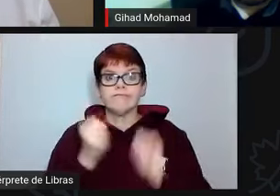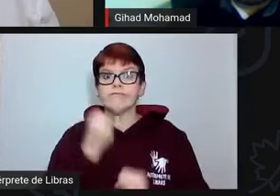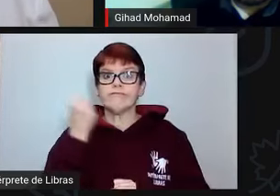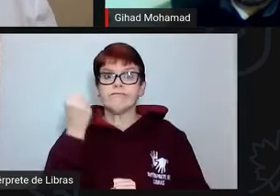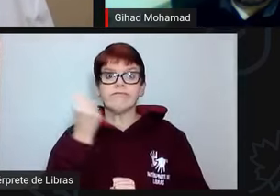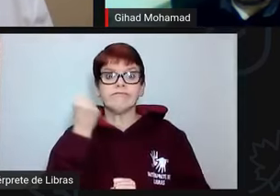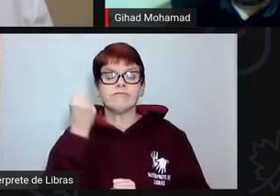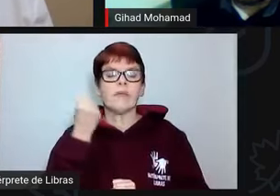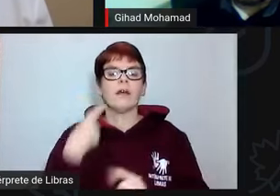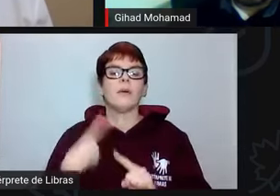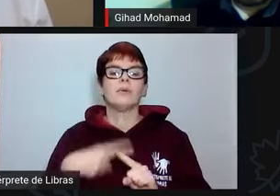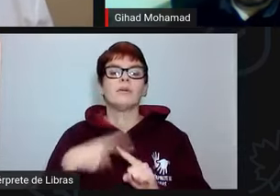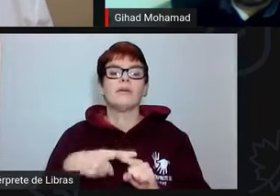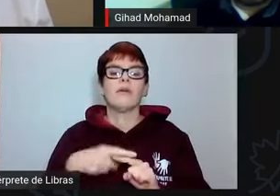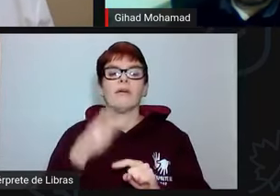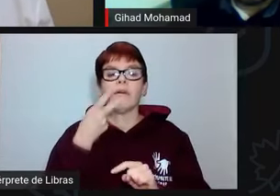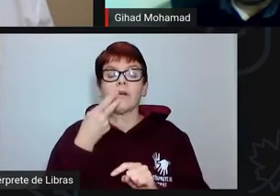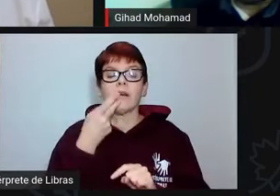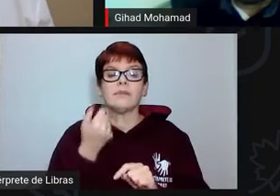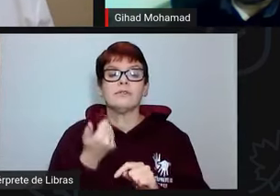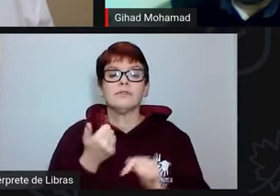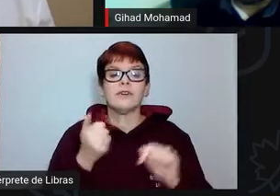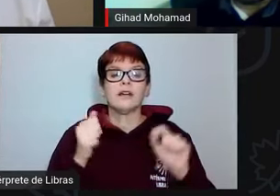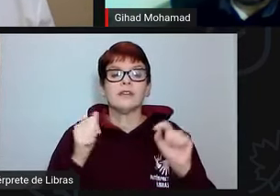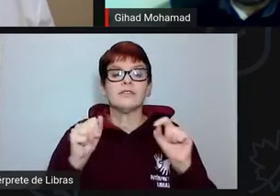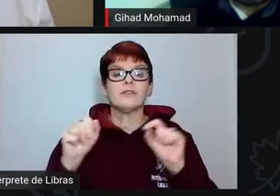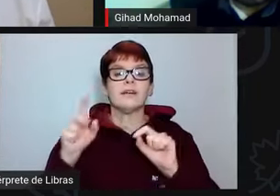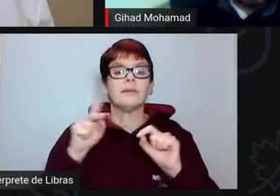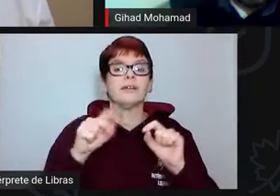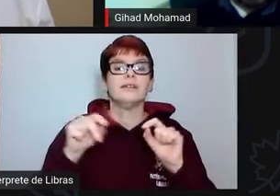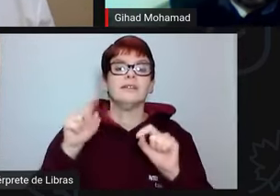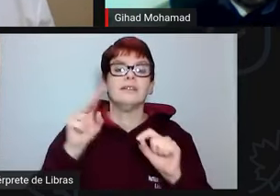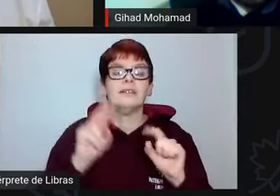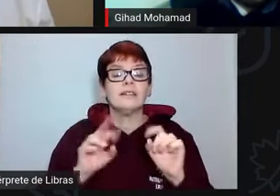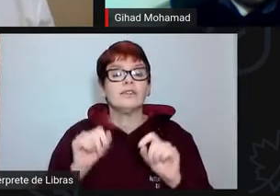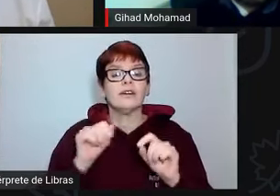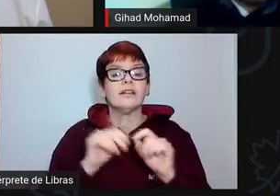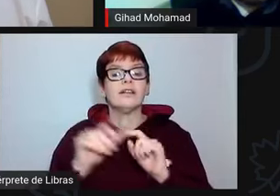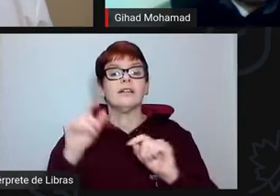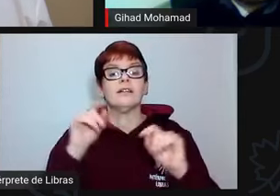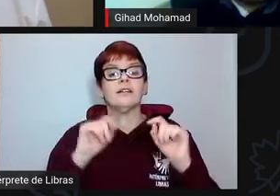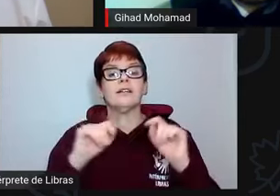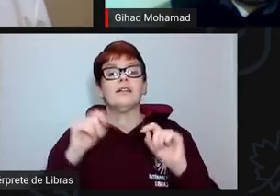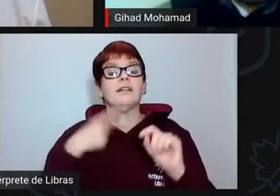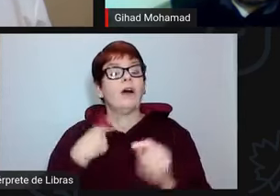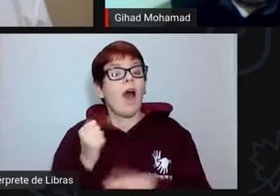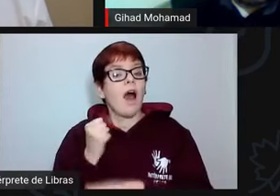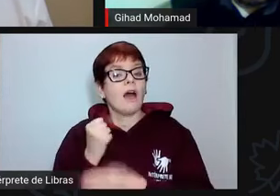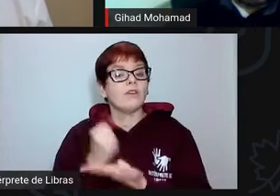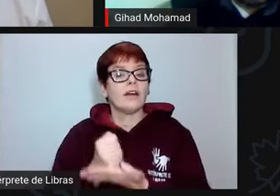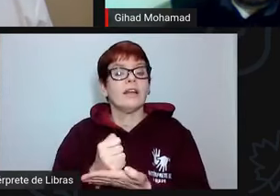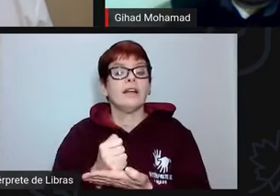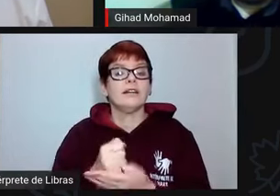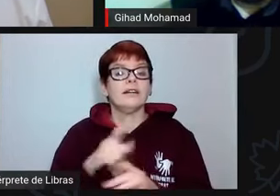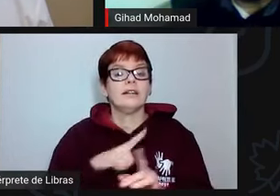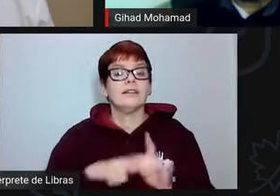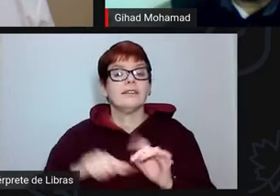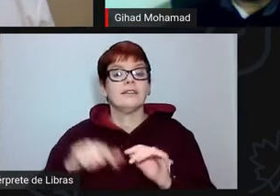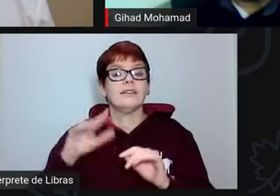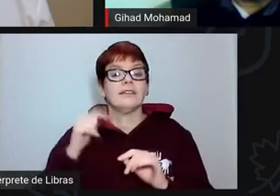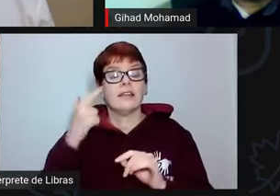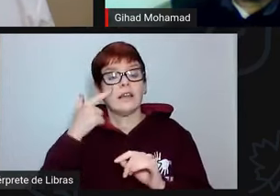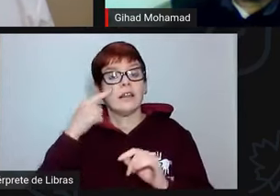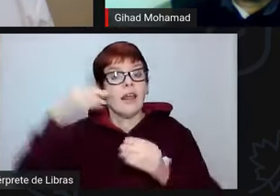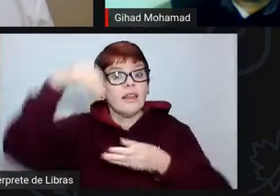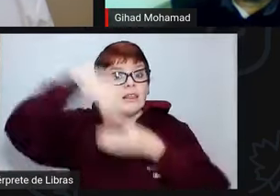inviabiliza e a não pode esquecer que a universidade como um todo ela auxilia a comunidade e ela está dentro